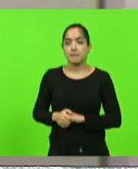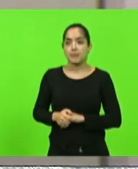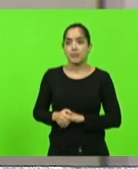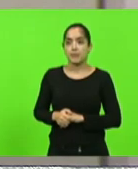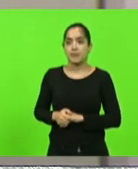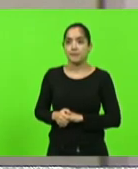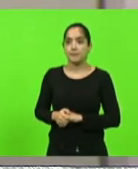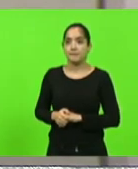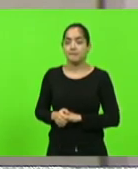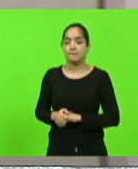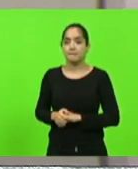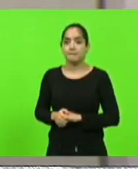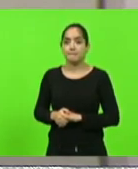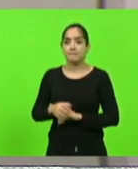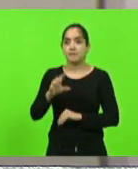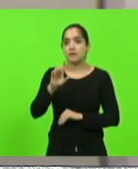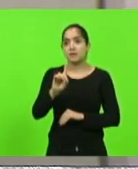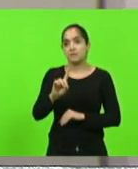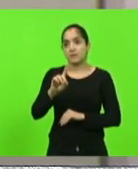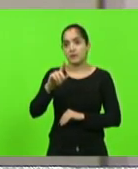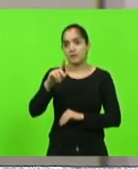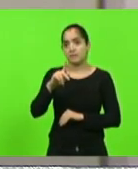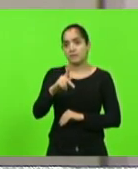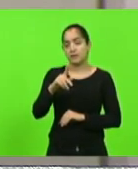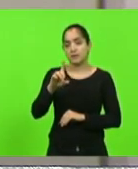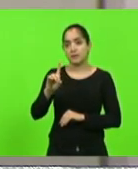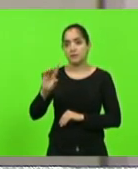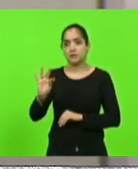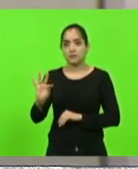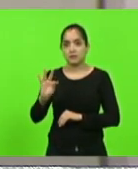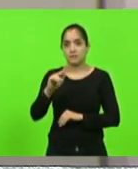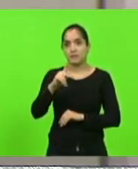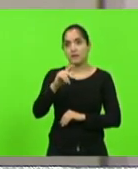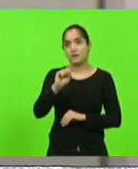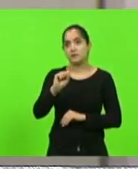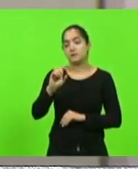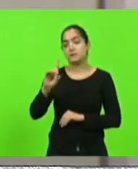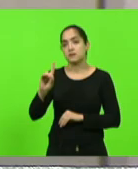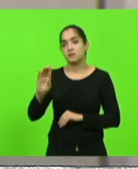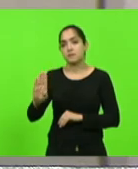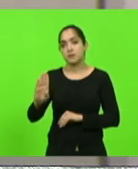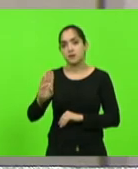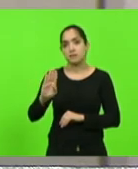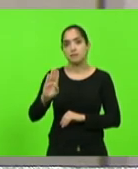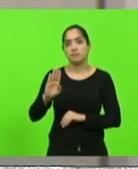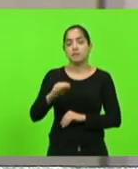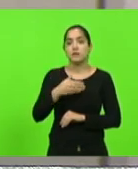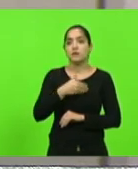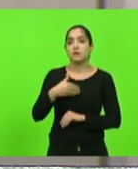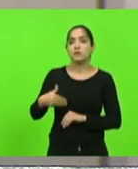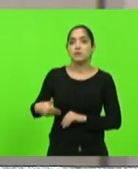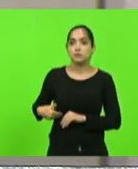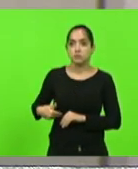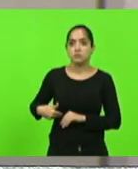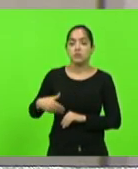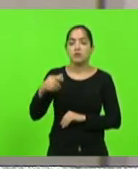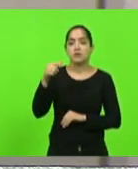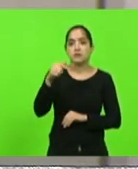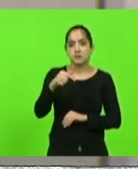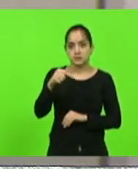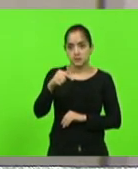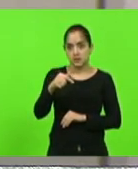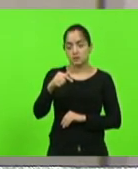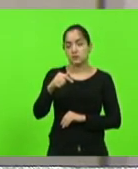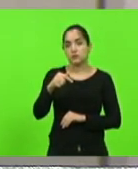bloco PDT PSDB PSDB republicanos também por 7 minutos e 30